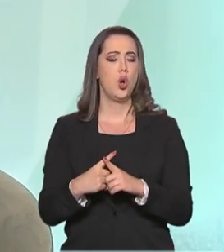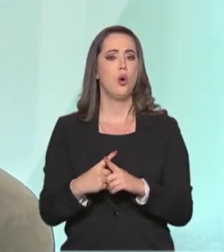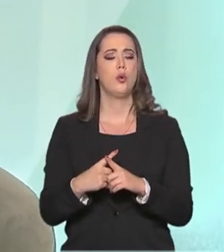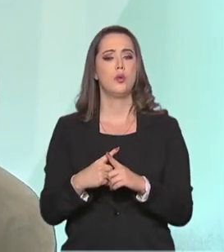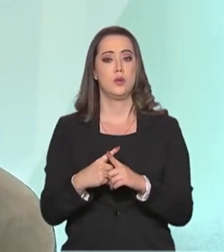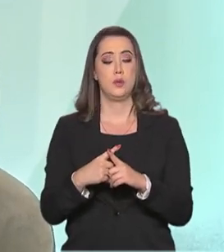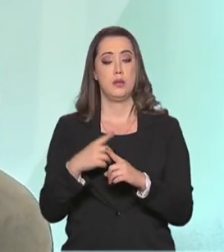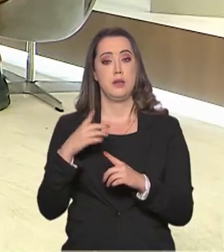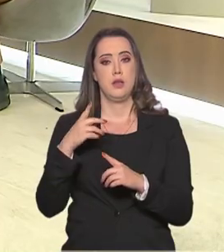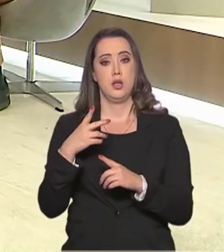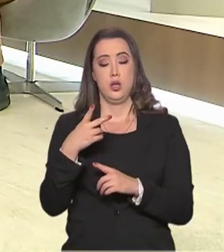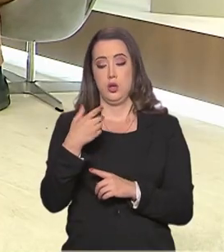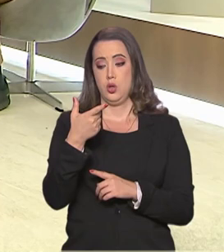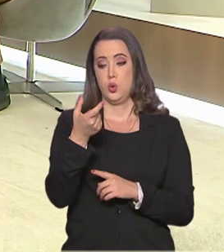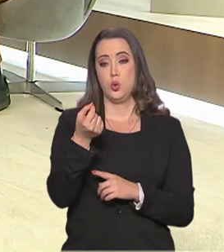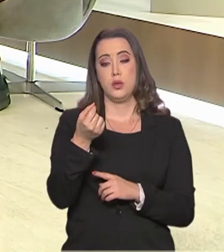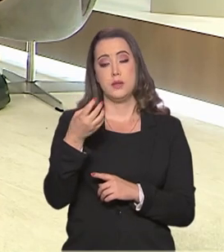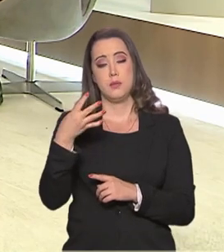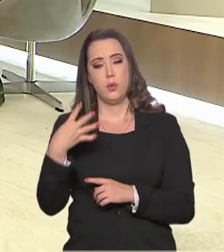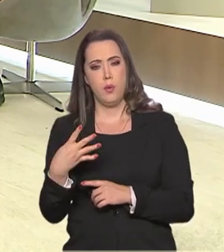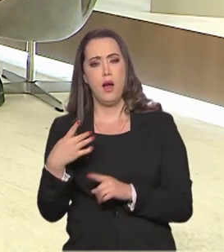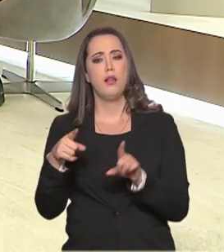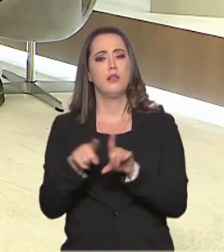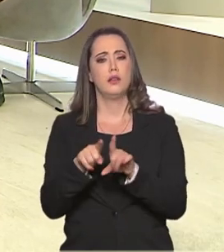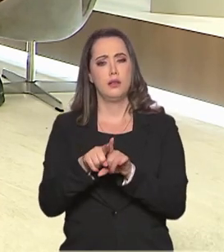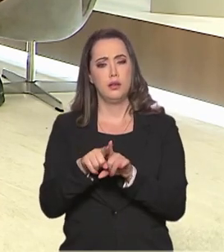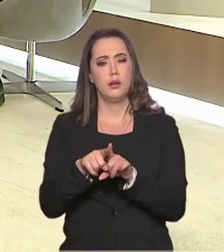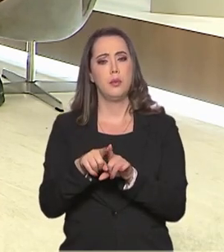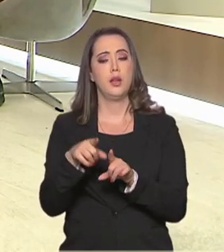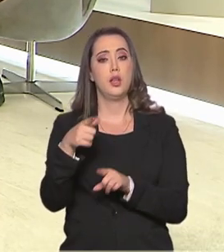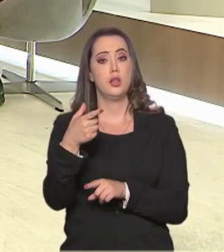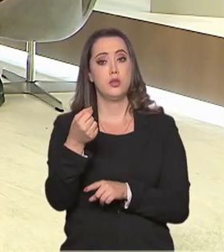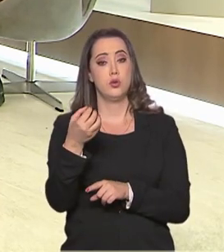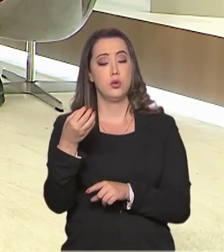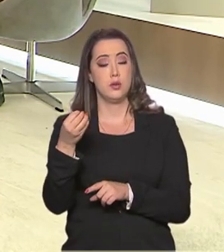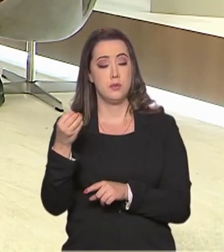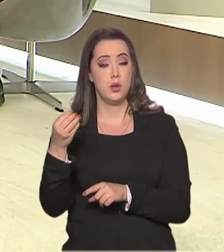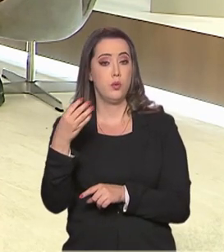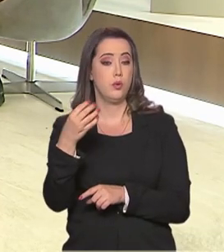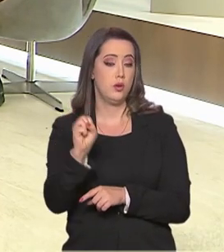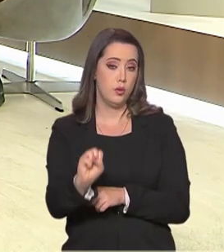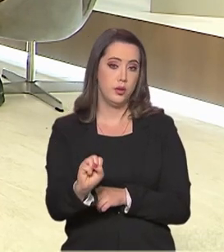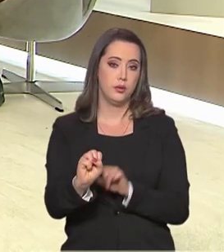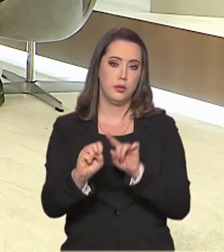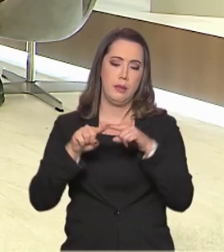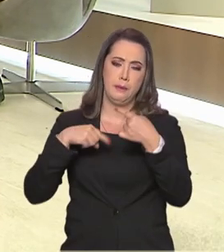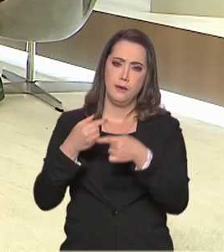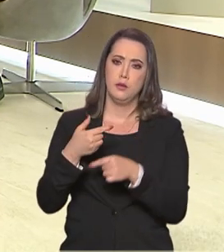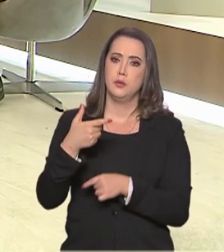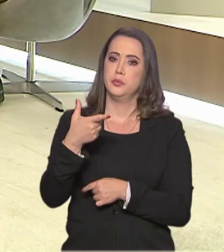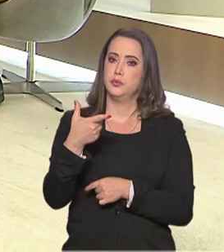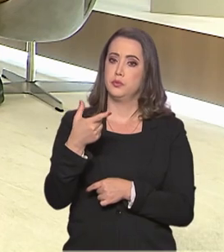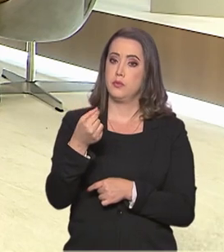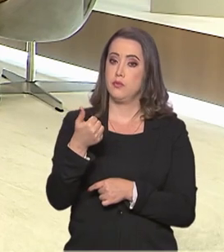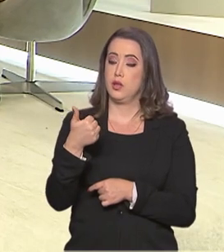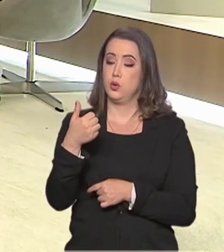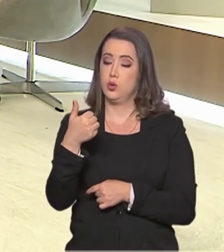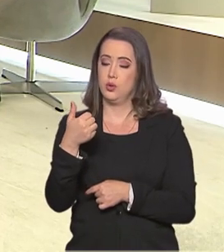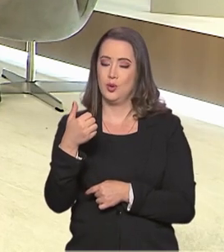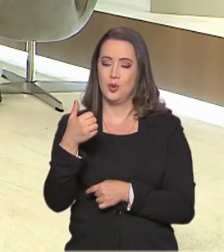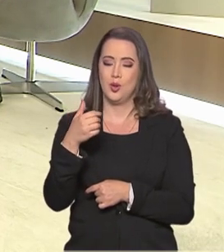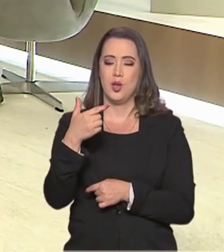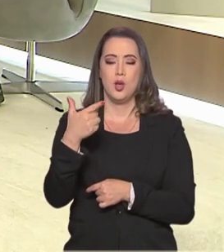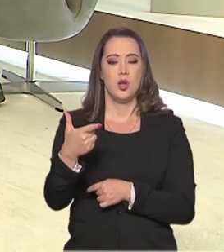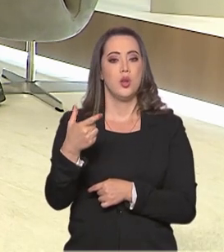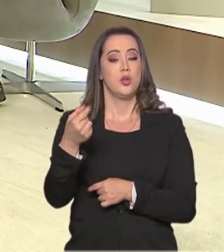e 2008. E já em 2012, eu fiz o curso de transição de carreira em 2011. Em 2012, já estava trabalhando na Olimpíada